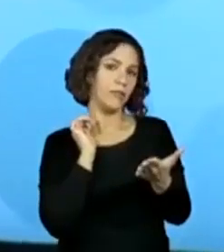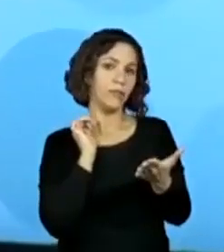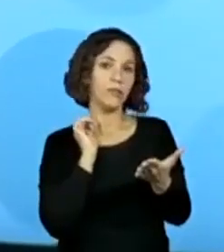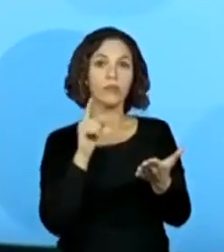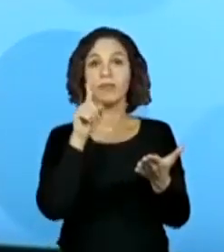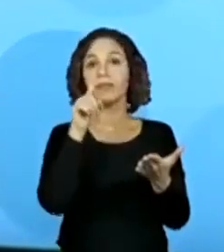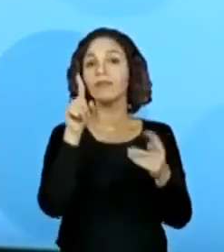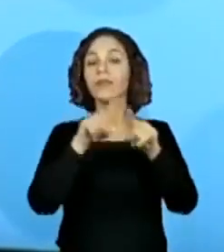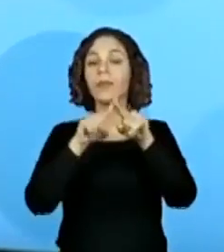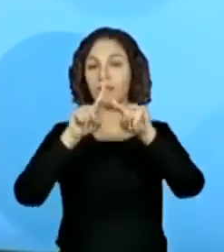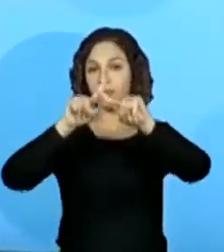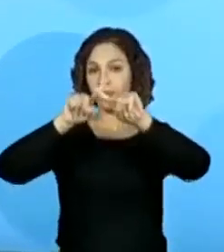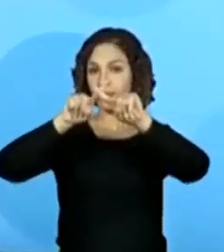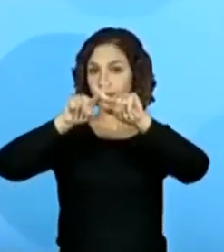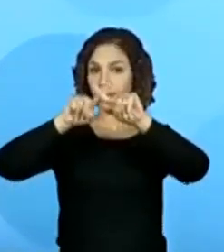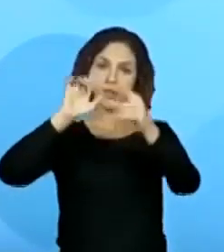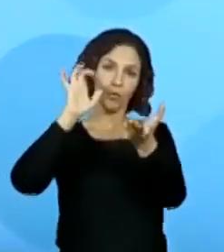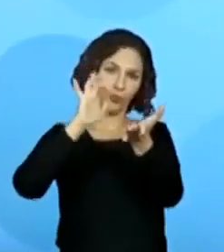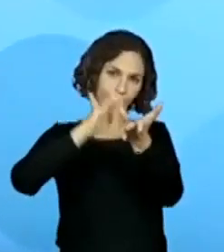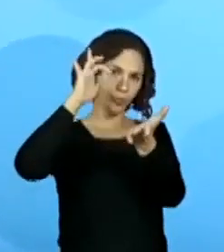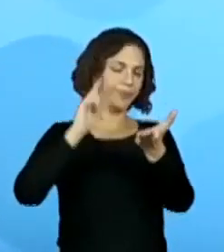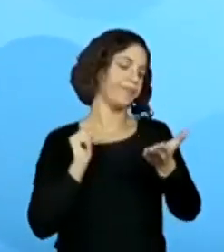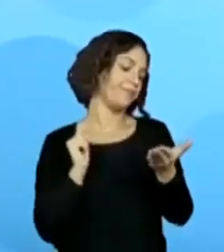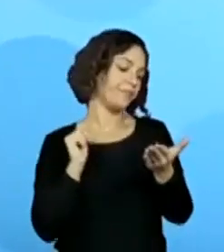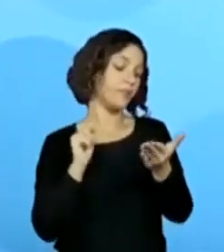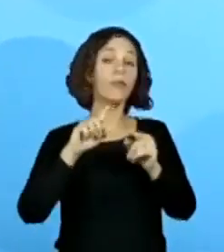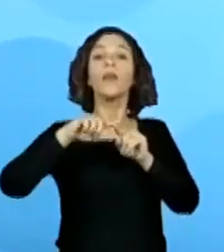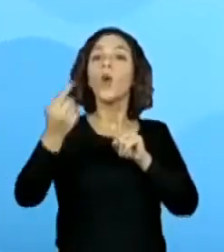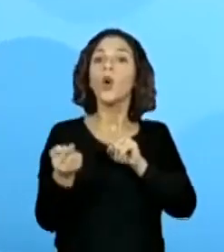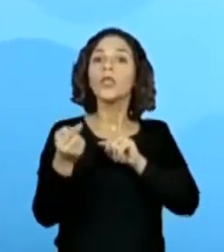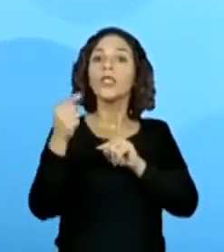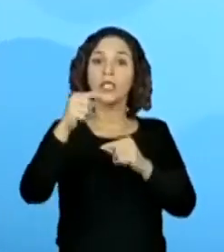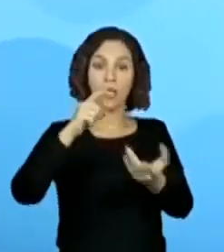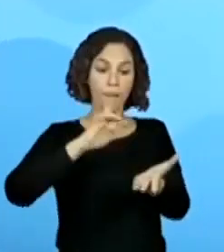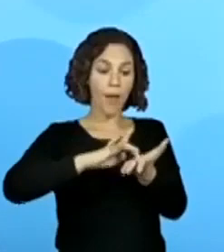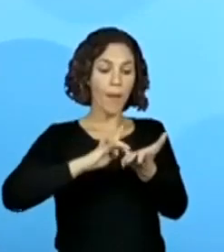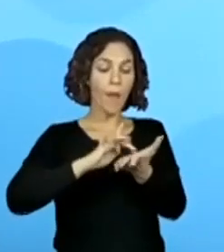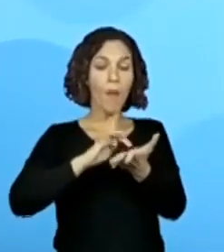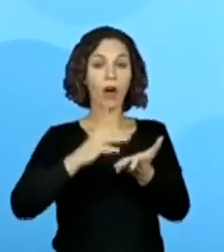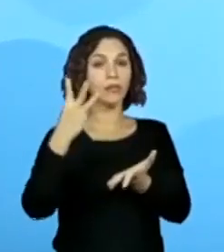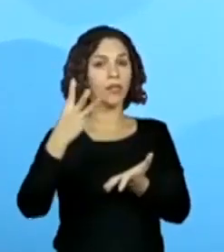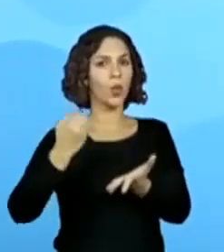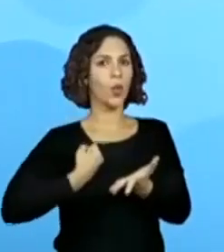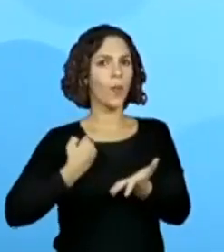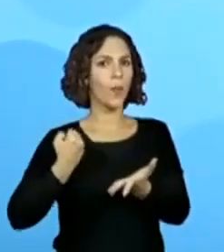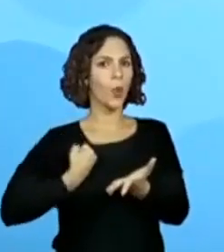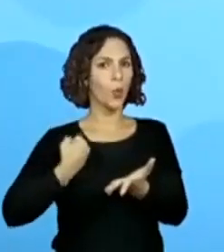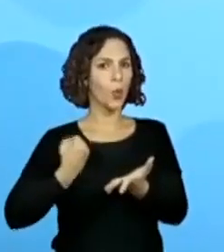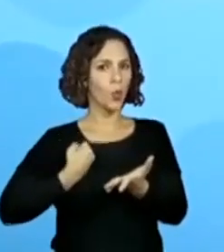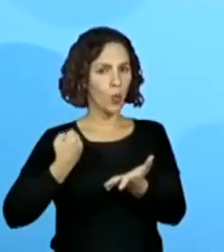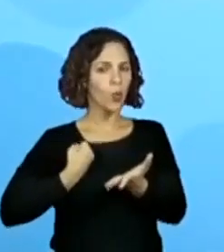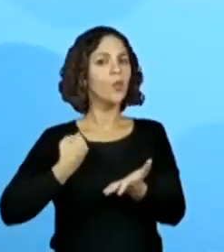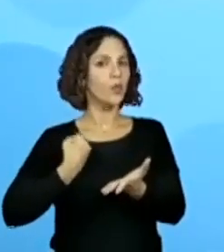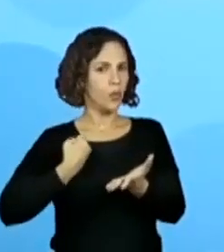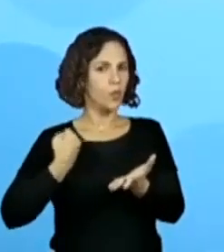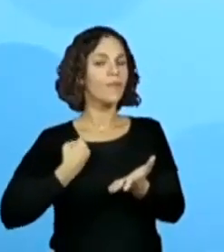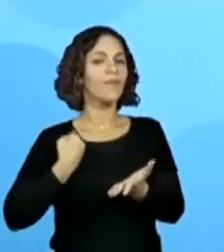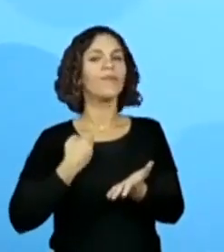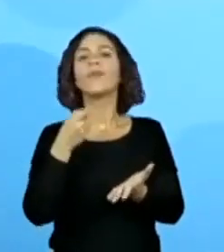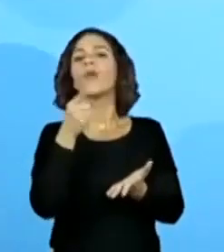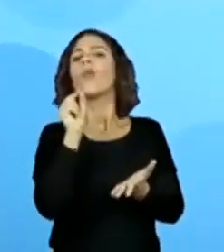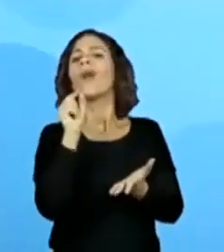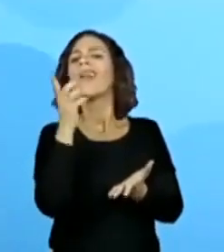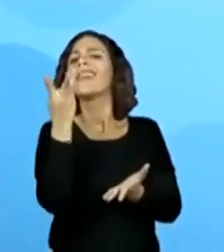o símbolozinho da multiplicação. Depois você vai digitar três numerozinhos aí que vai indicar, né, a